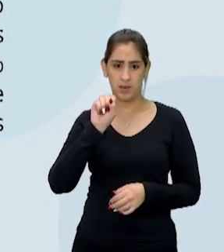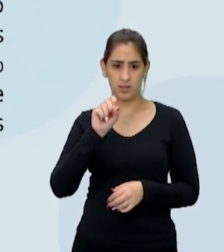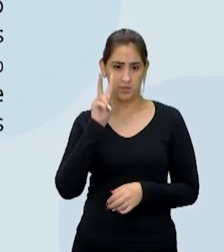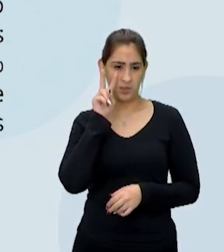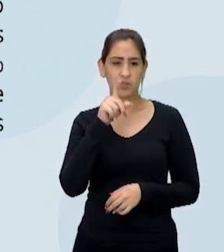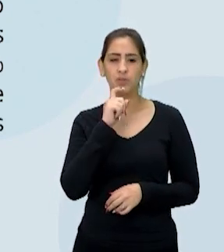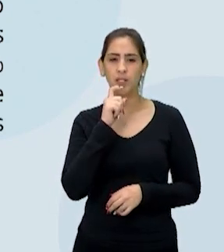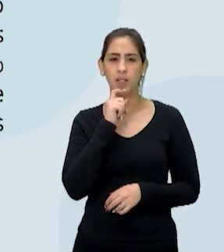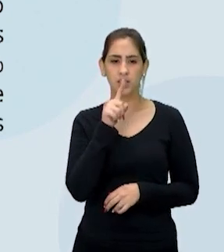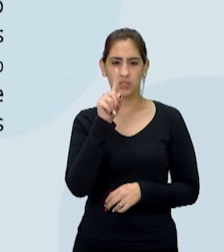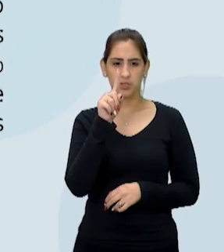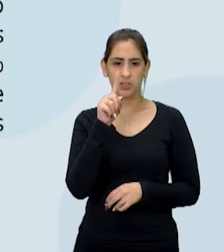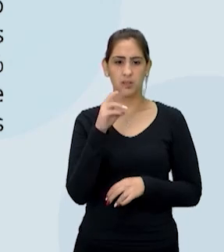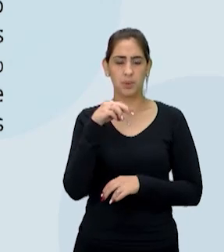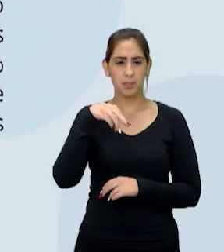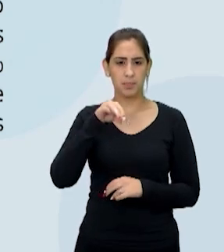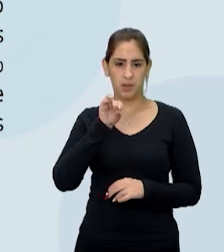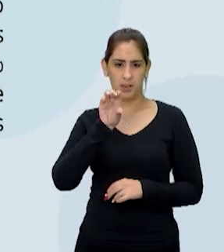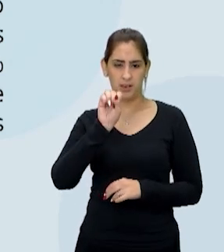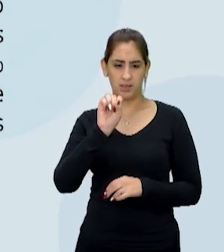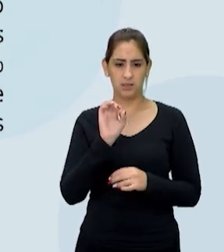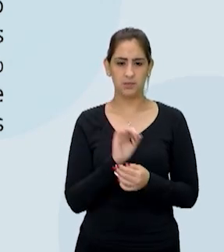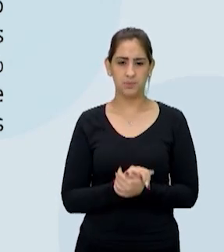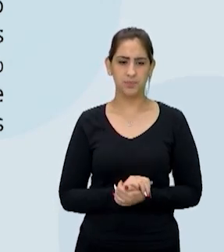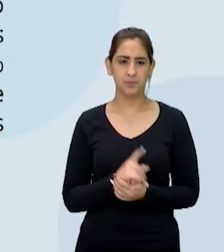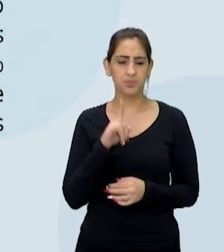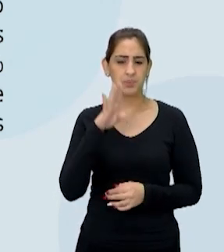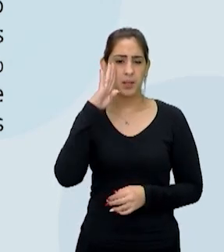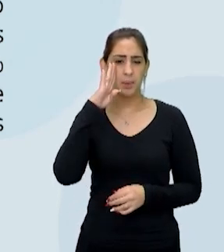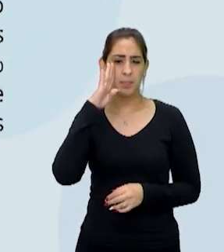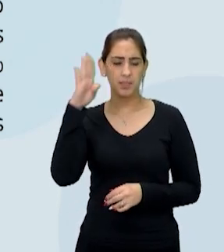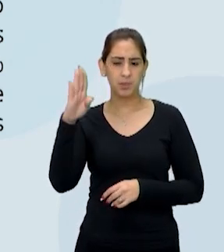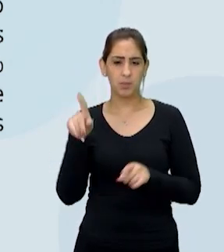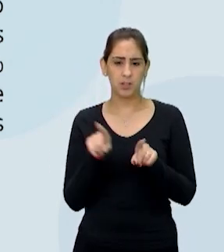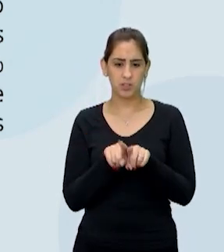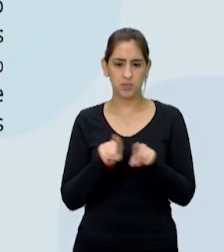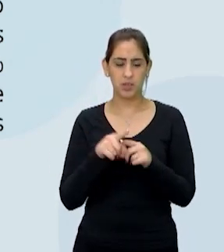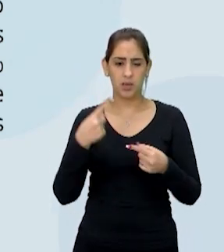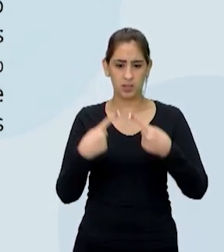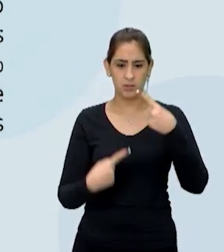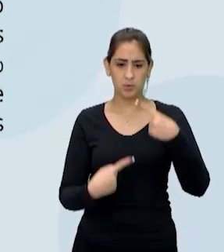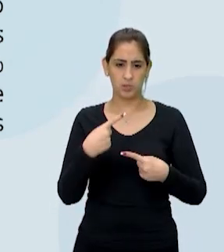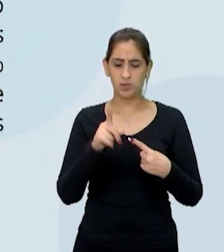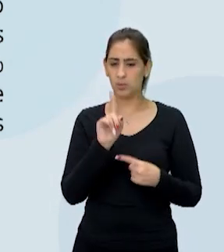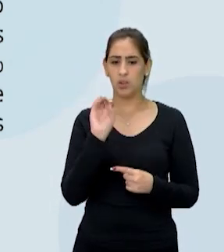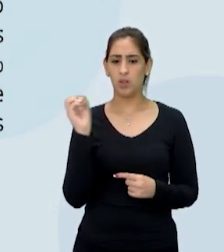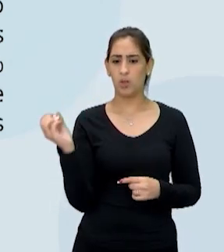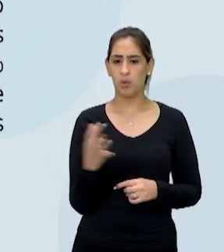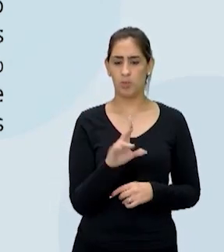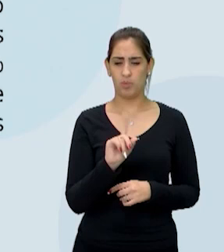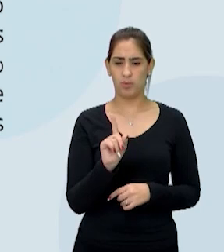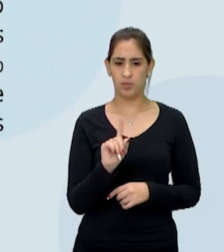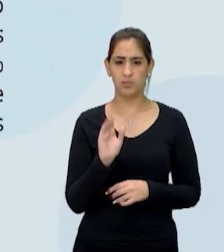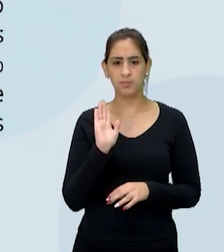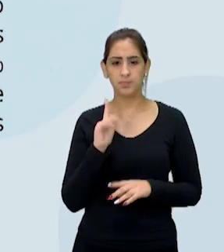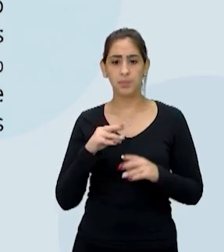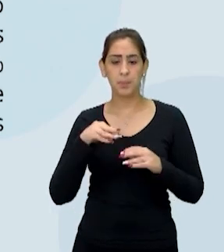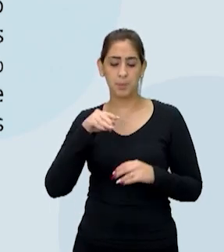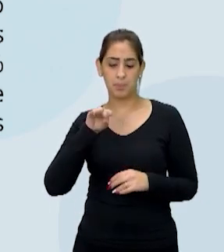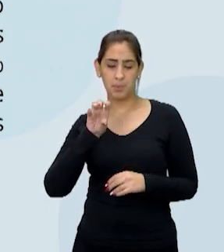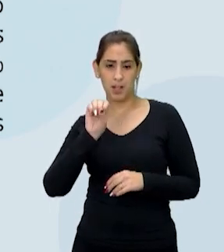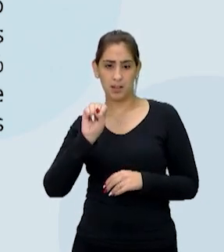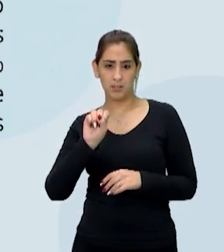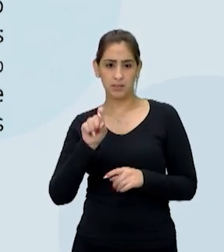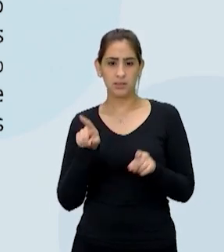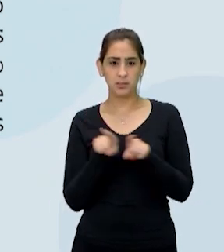verdinho, tá gente? E, principalmente, eu começo lá. A discussão não é nova, mas